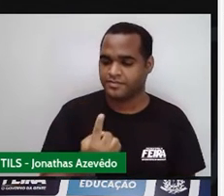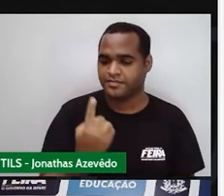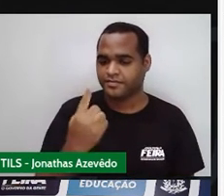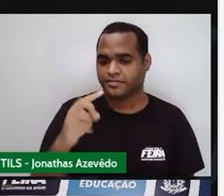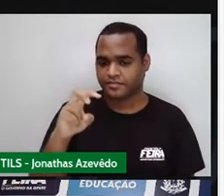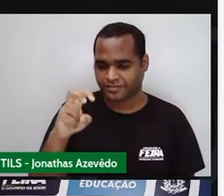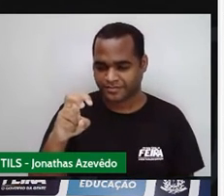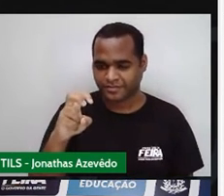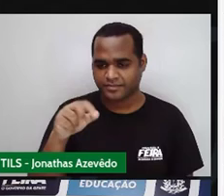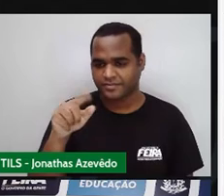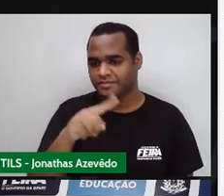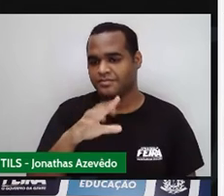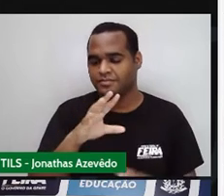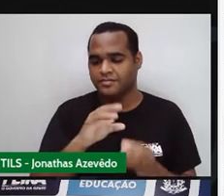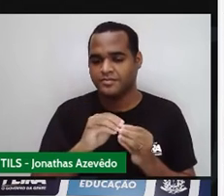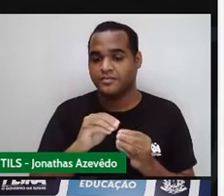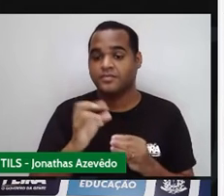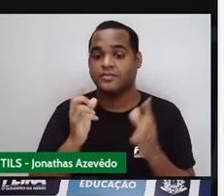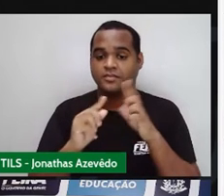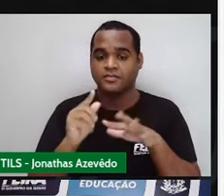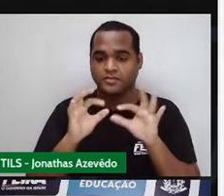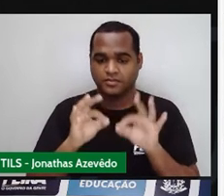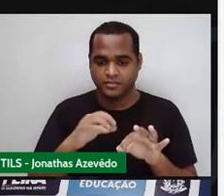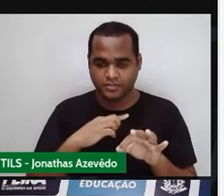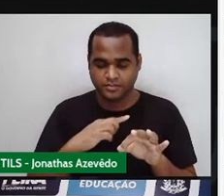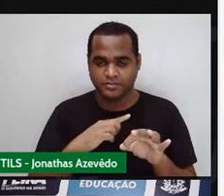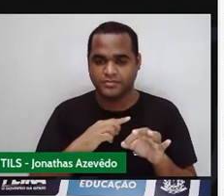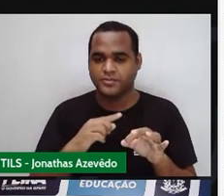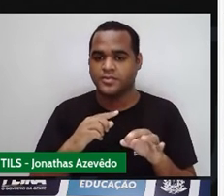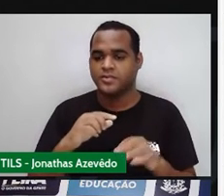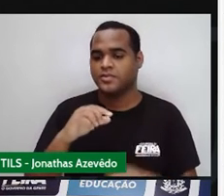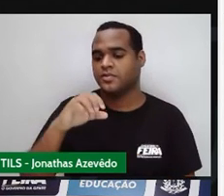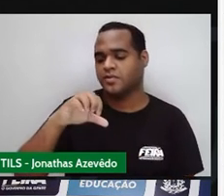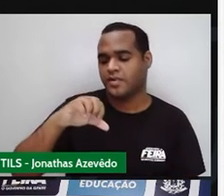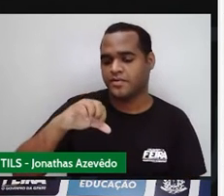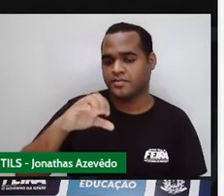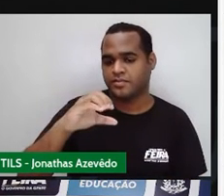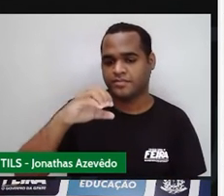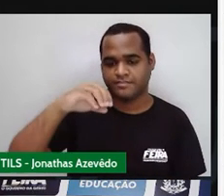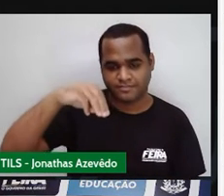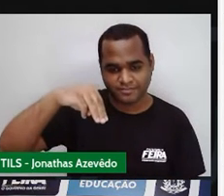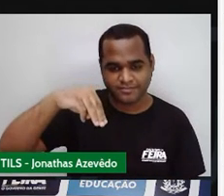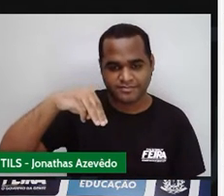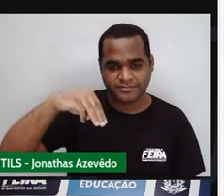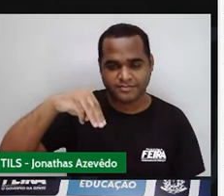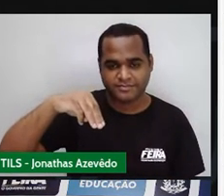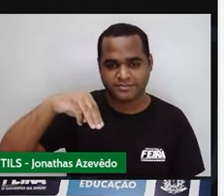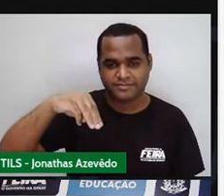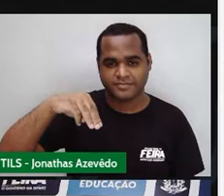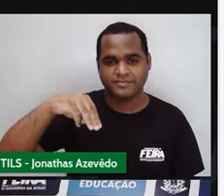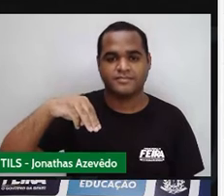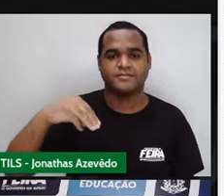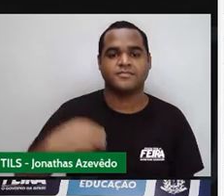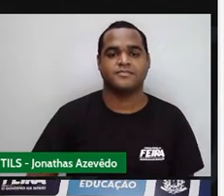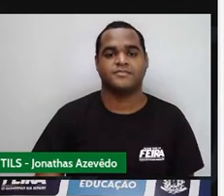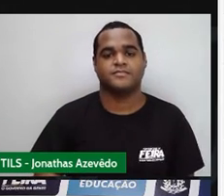vem comigo que a gente vai escrever isso, né? 9 centímetros, 9 centímetros,